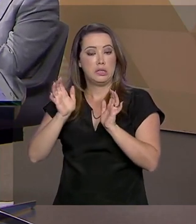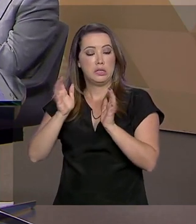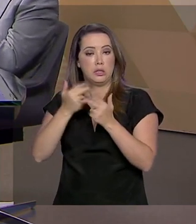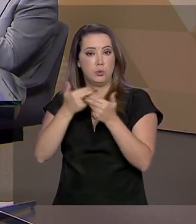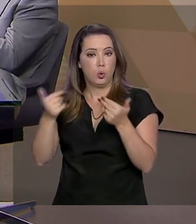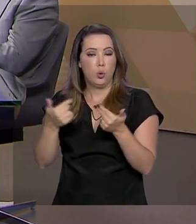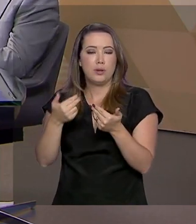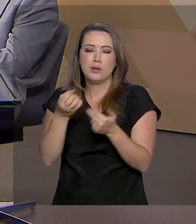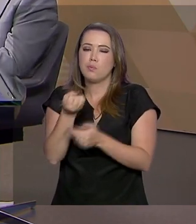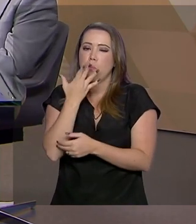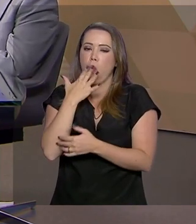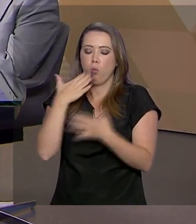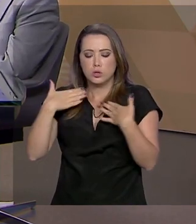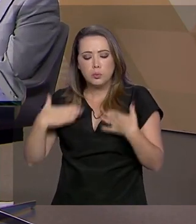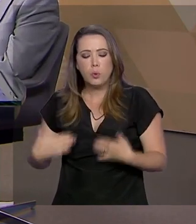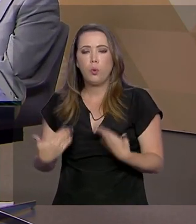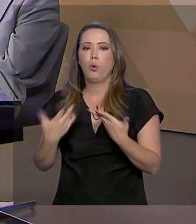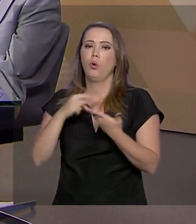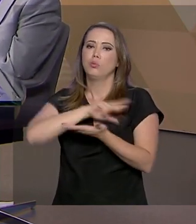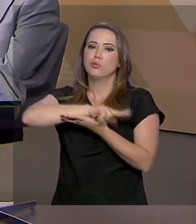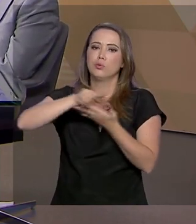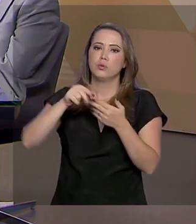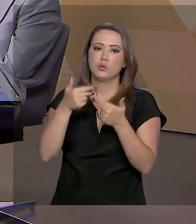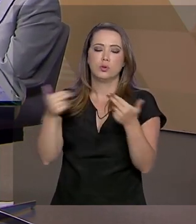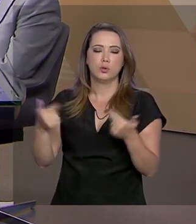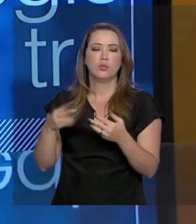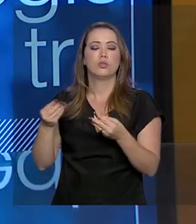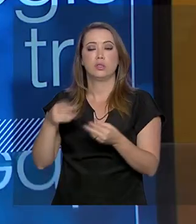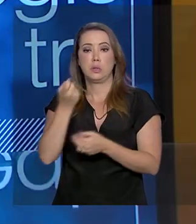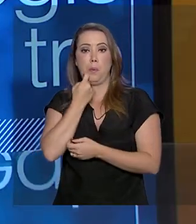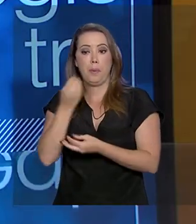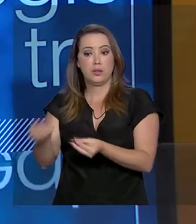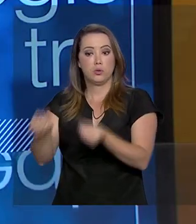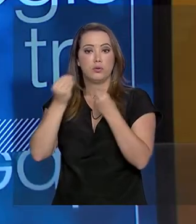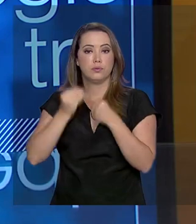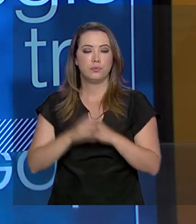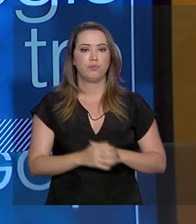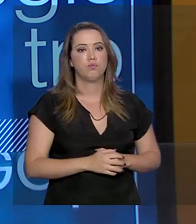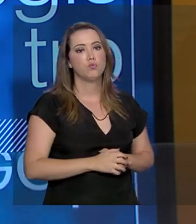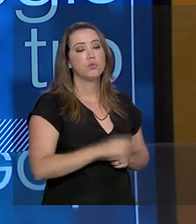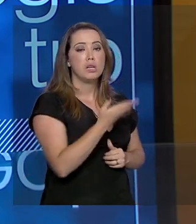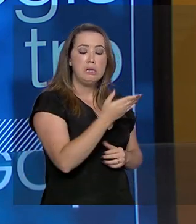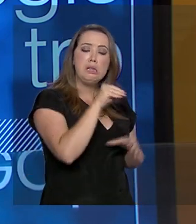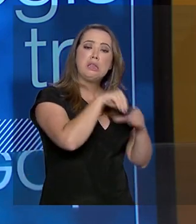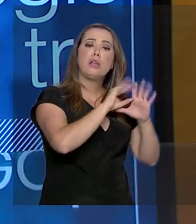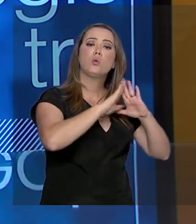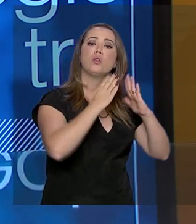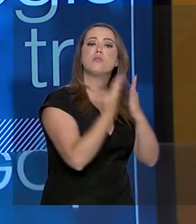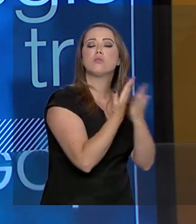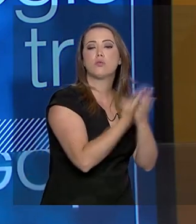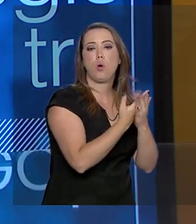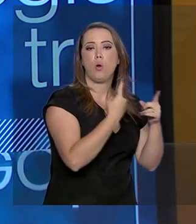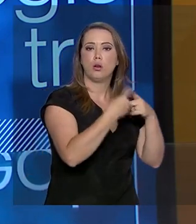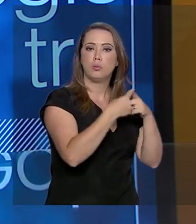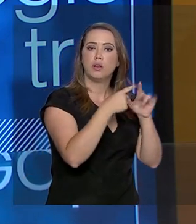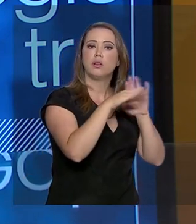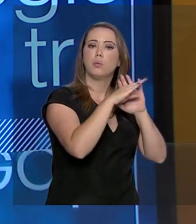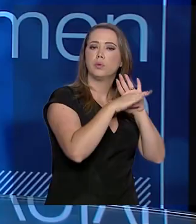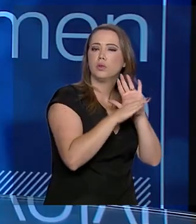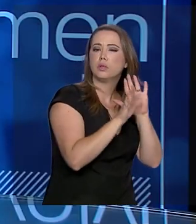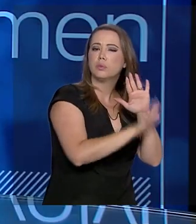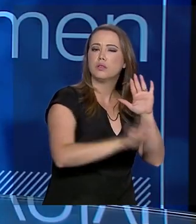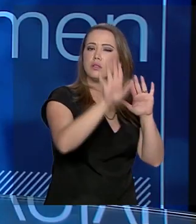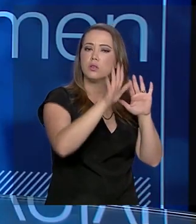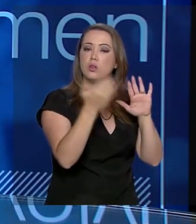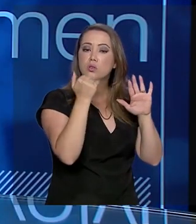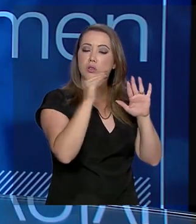organismo e tantas outras vantagens que o peixe nos oferece. E dentro das escolas, secretário, a gente tem aí o Programa Nacional de Alimentação